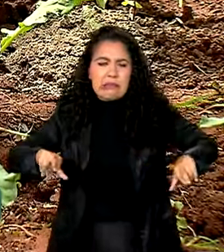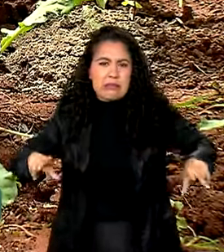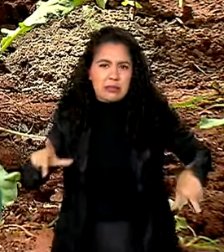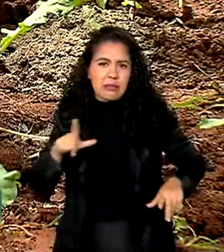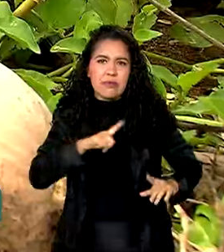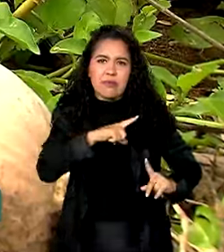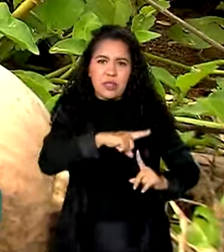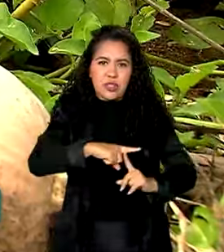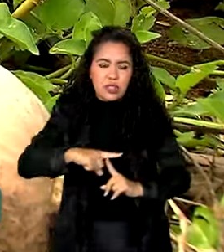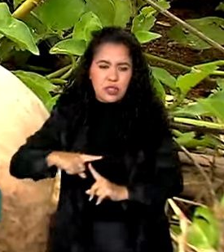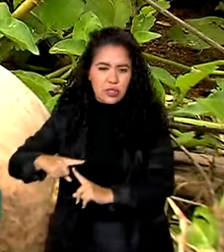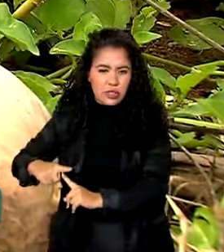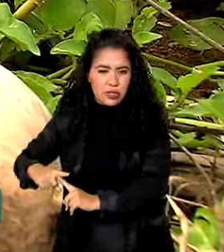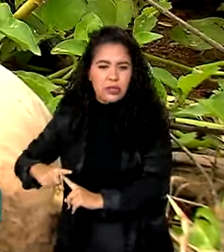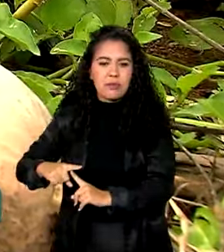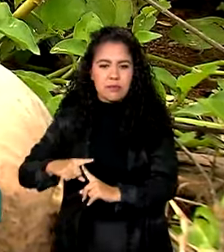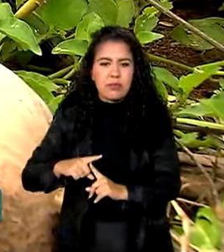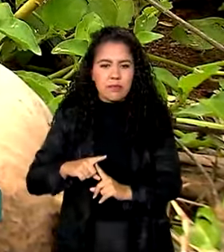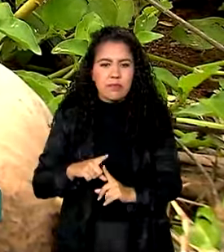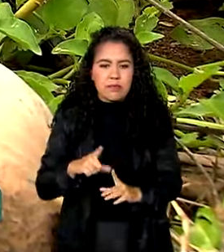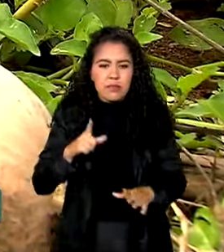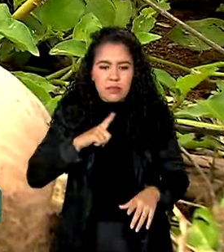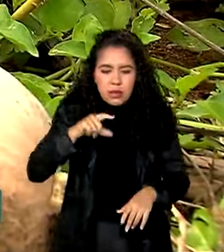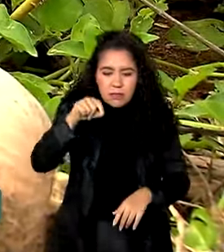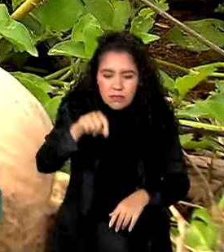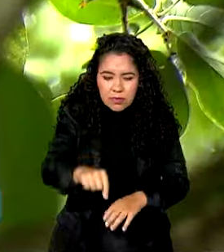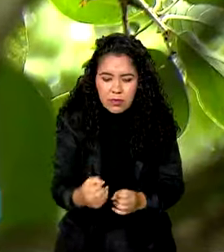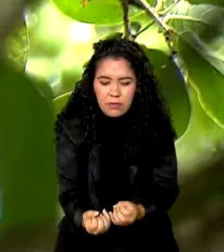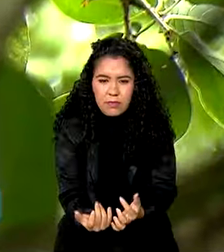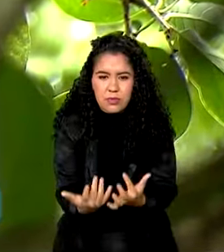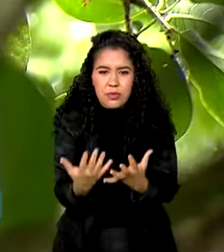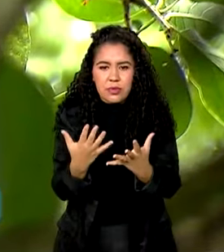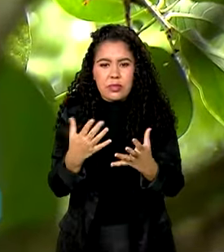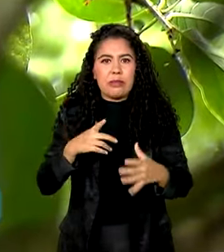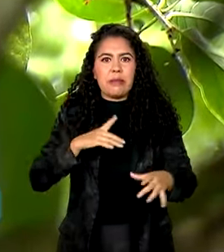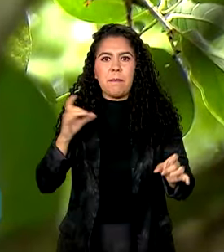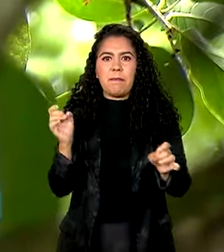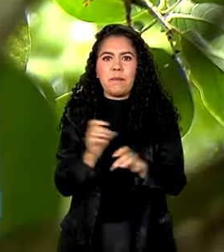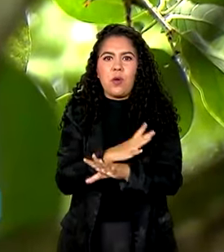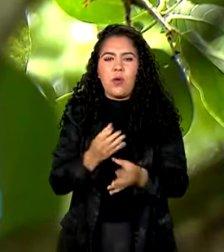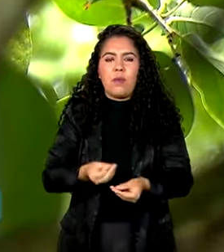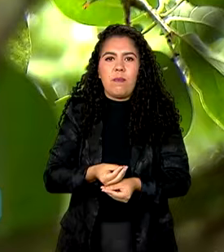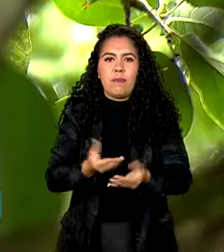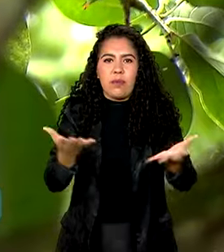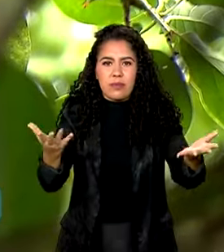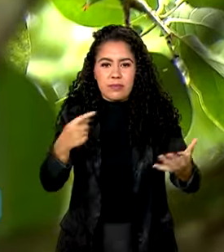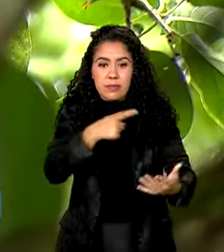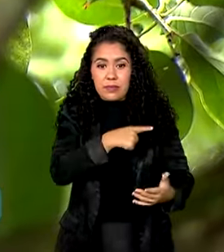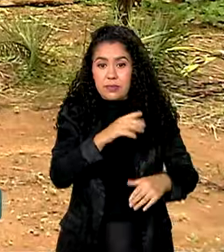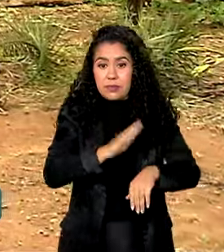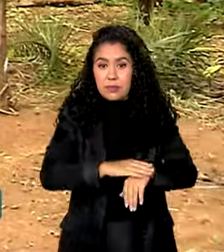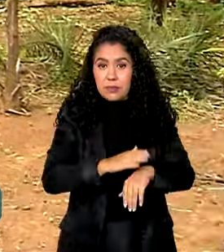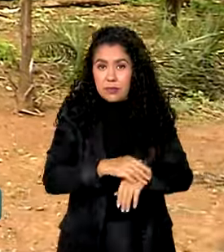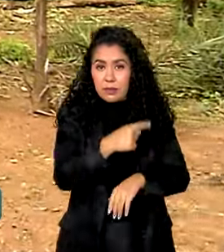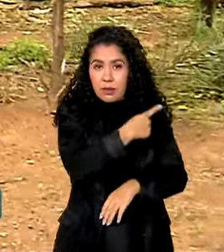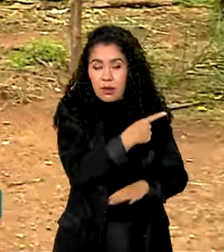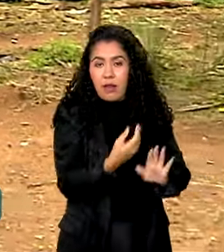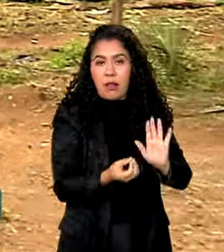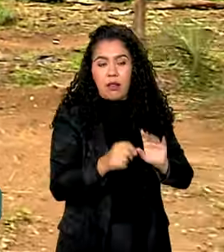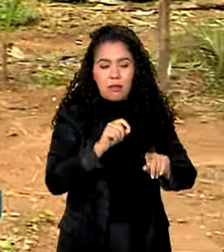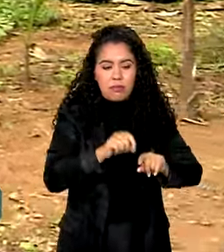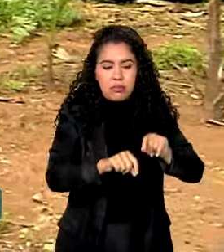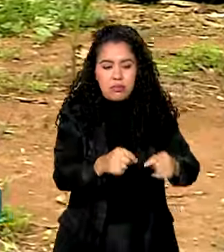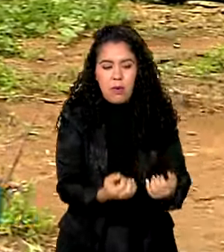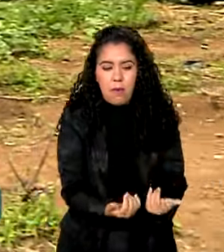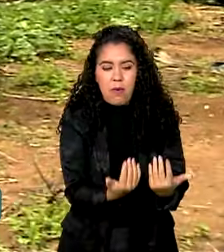é mais fácil, né? Já tenho certeza, não, já vou plantar porque eu vou me entregar e tal, e é muito bom. Parte da produção do seu Edilson vai para o